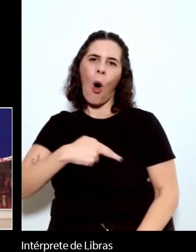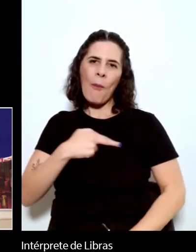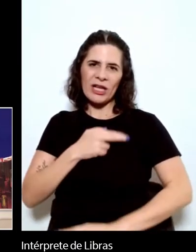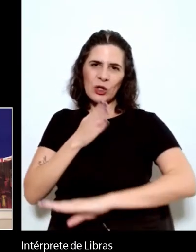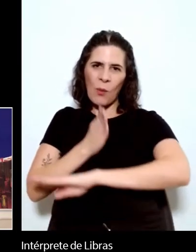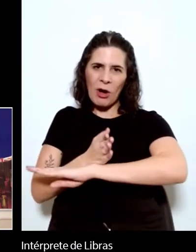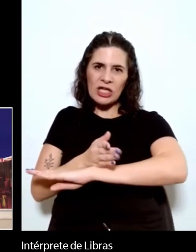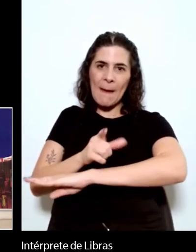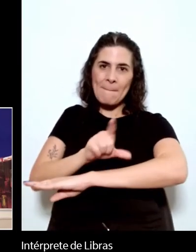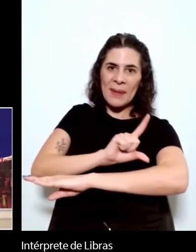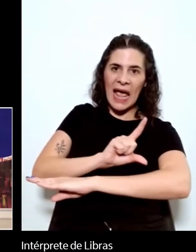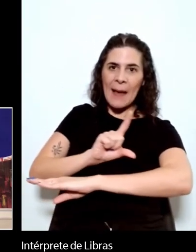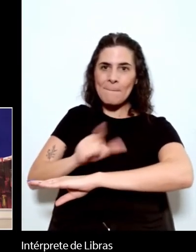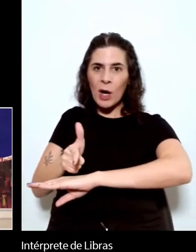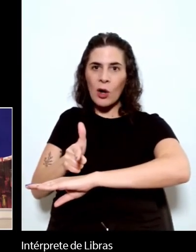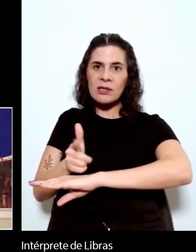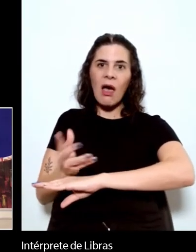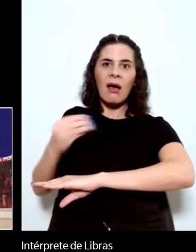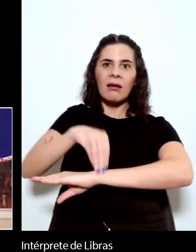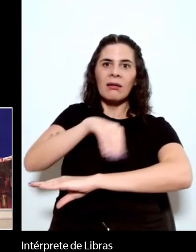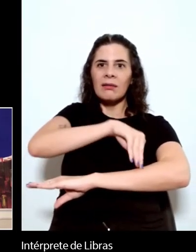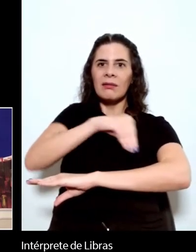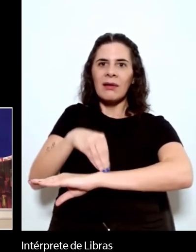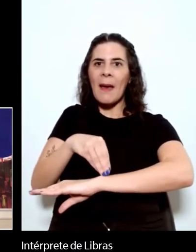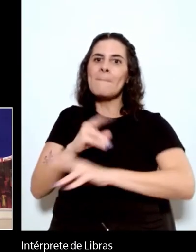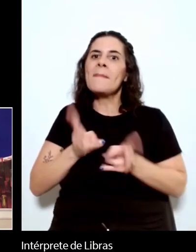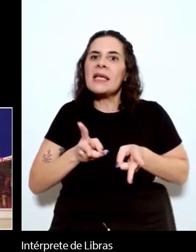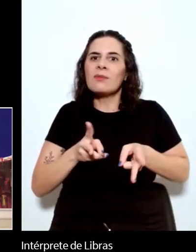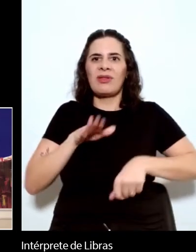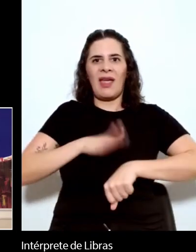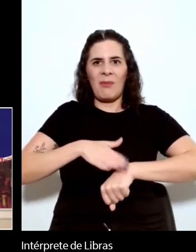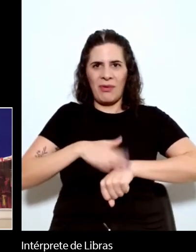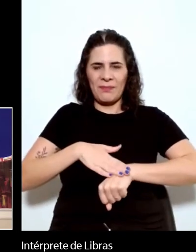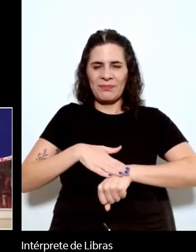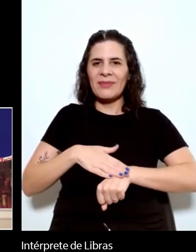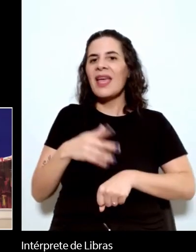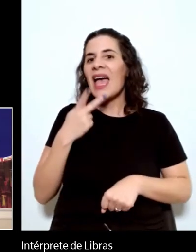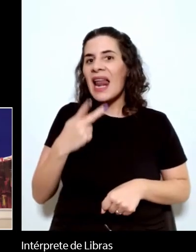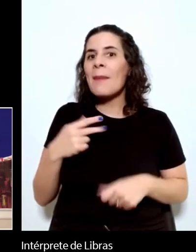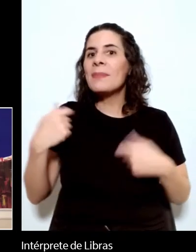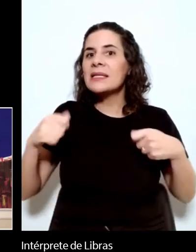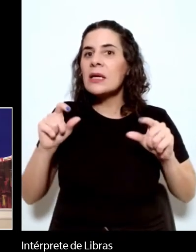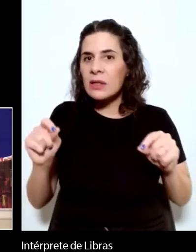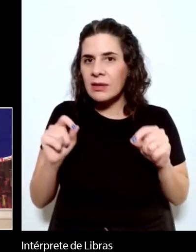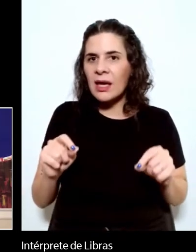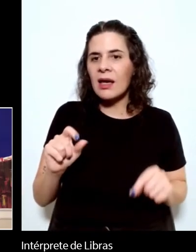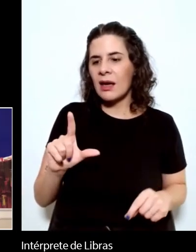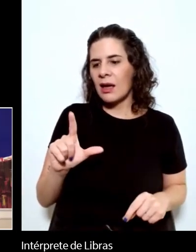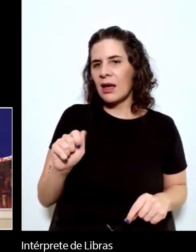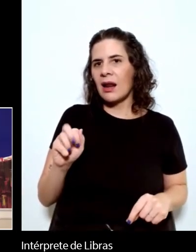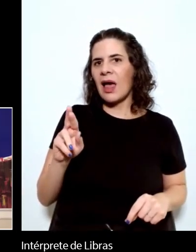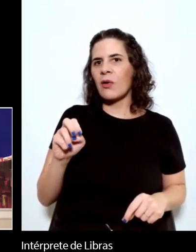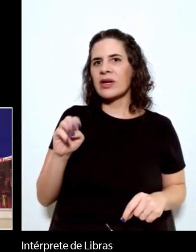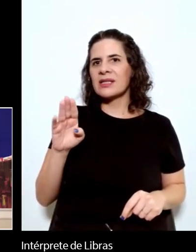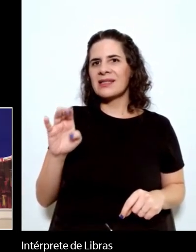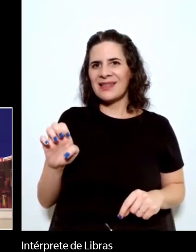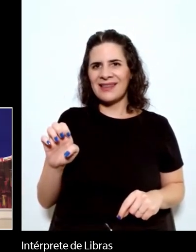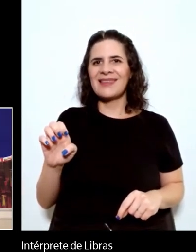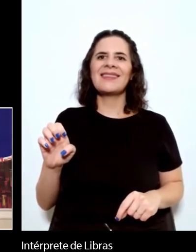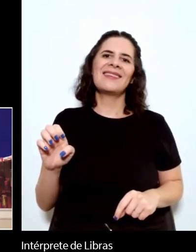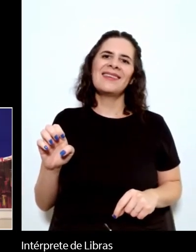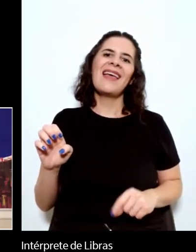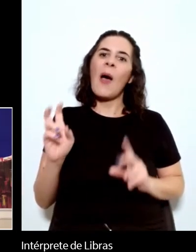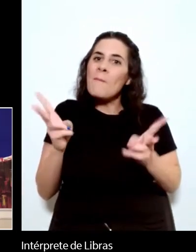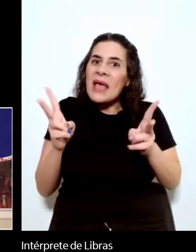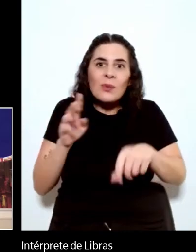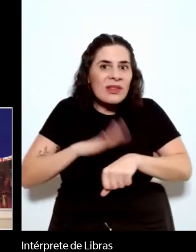possível ser Lawrence Stern não, ele não fala Lawrence Stern ele fala isso era possível ser pré-romântico e pós-romântico